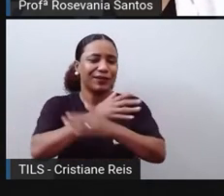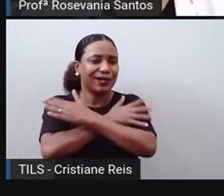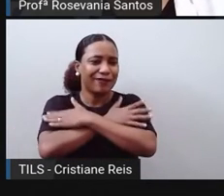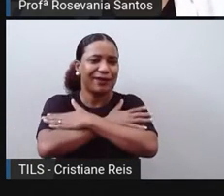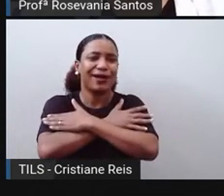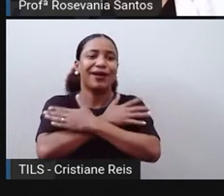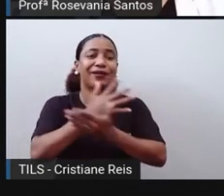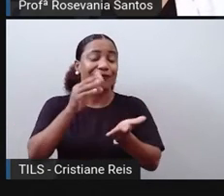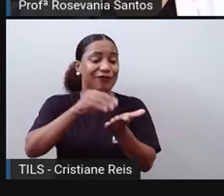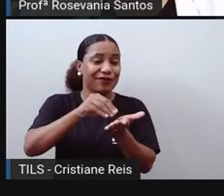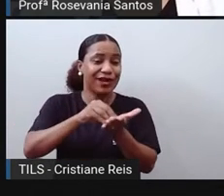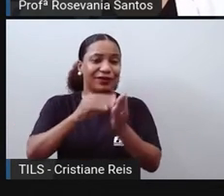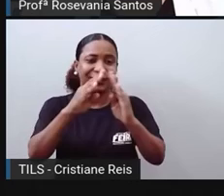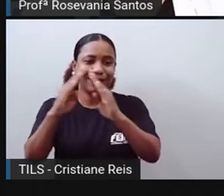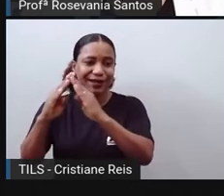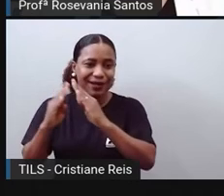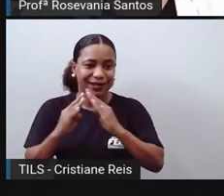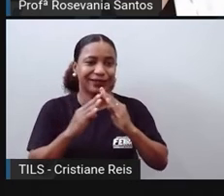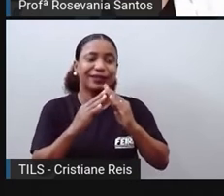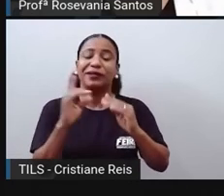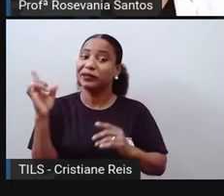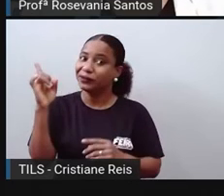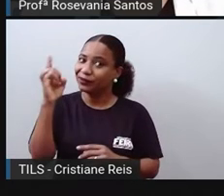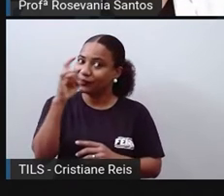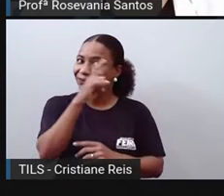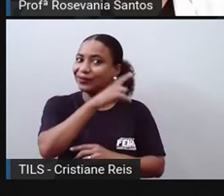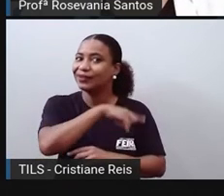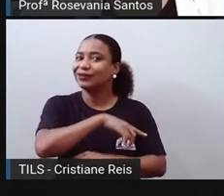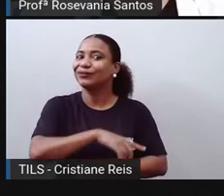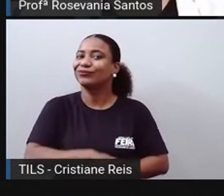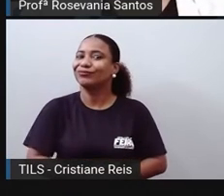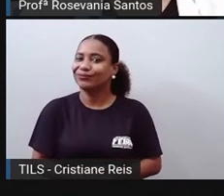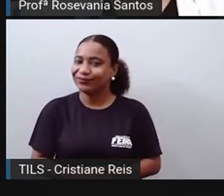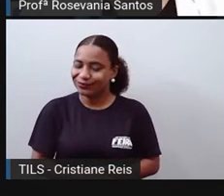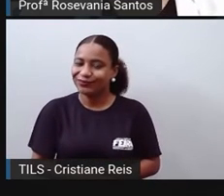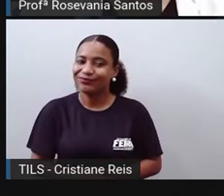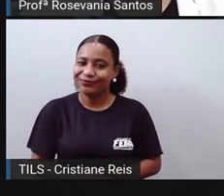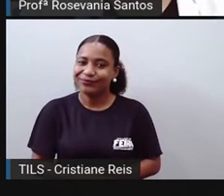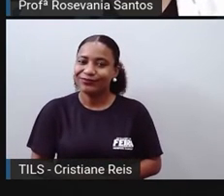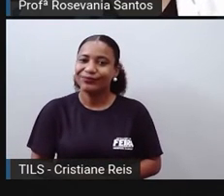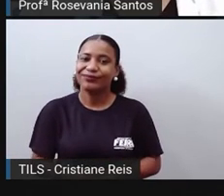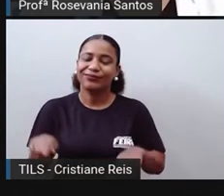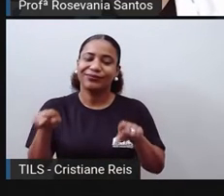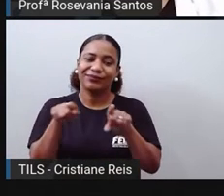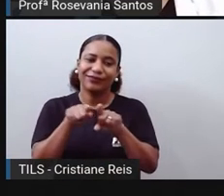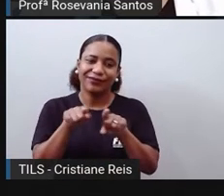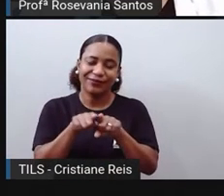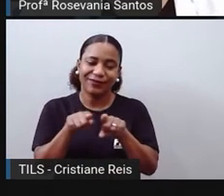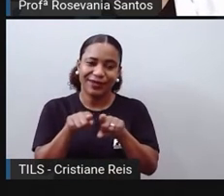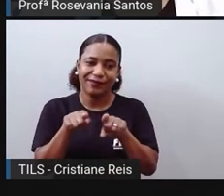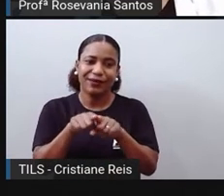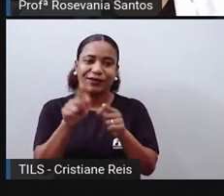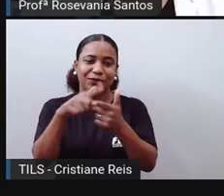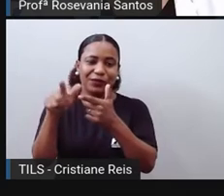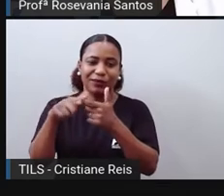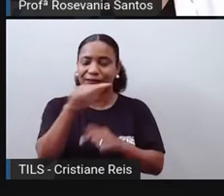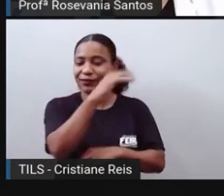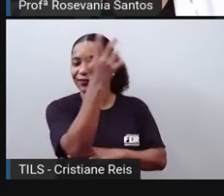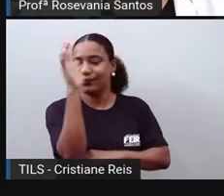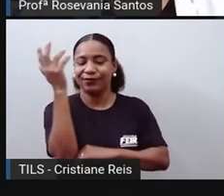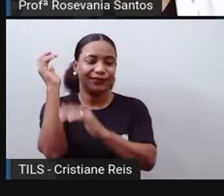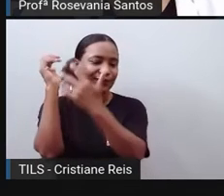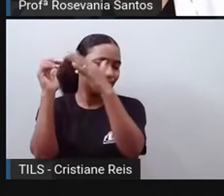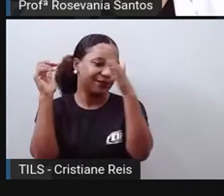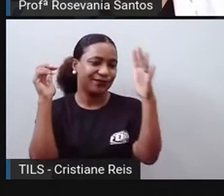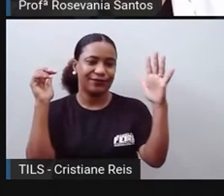de moradia. É o grande desafio a gente melhorar isso, fora todos os problemas ambientais que já ocasionam